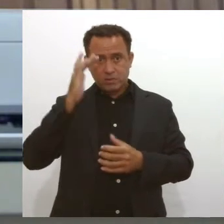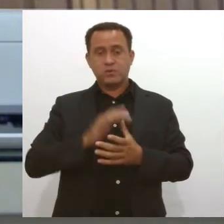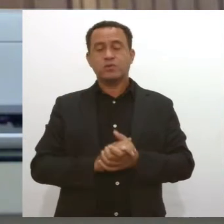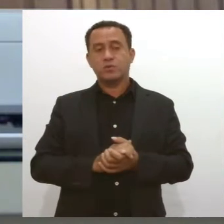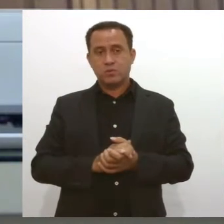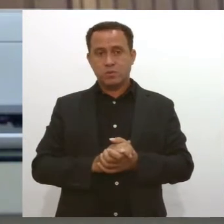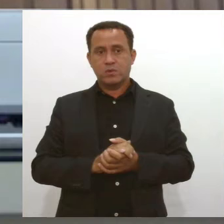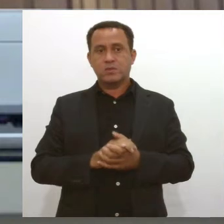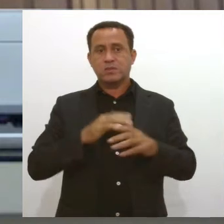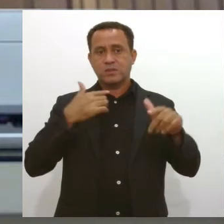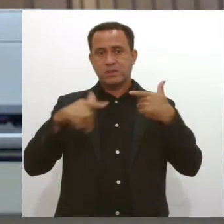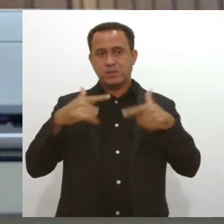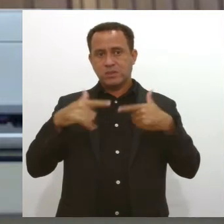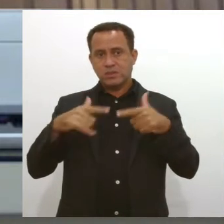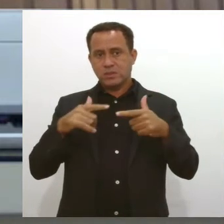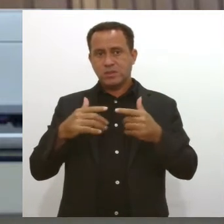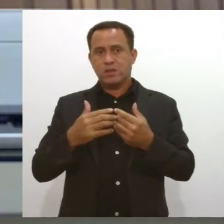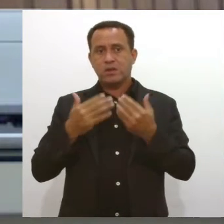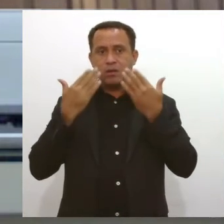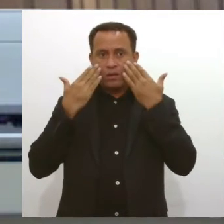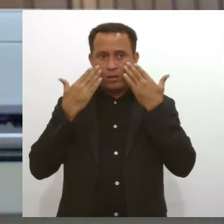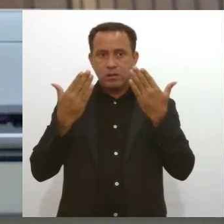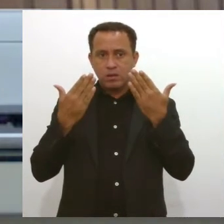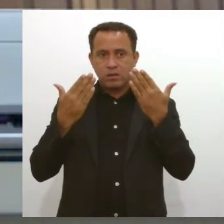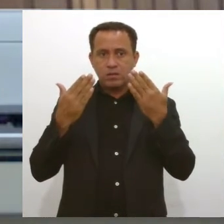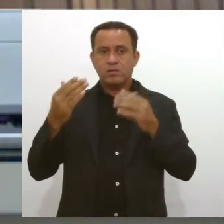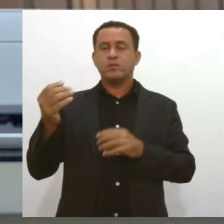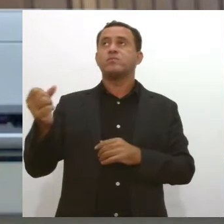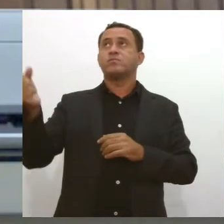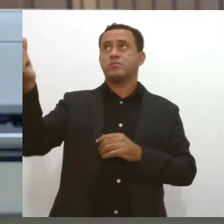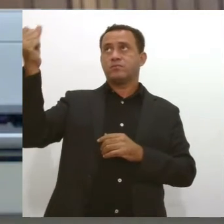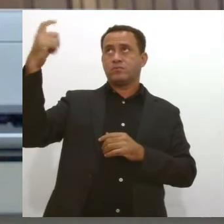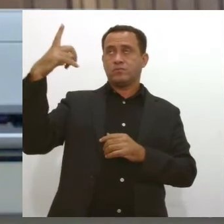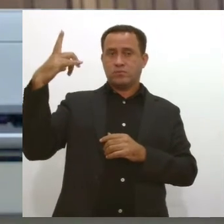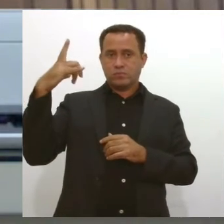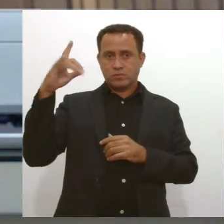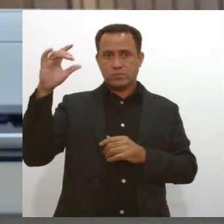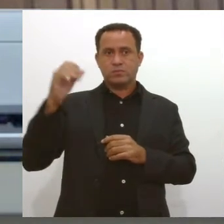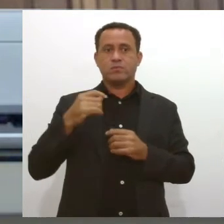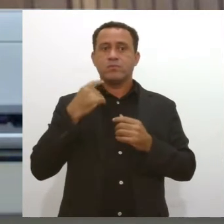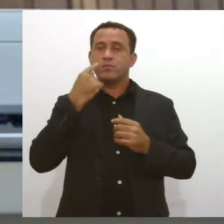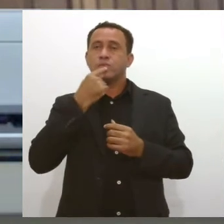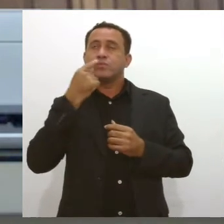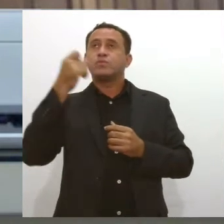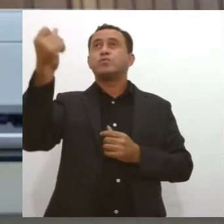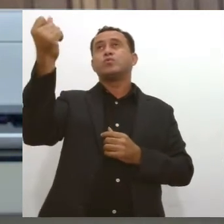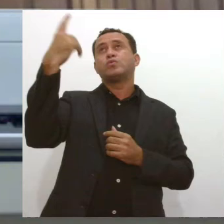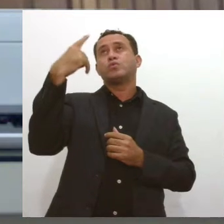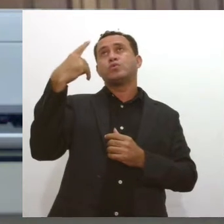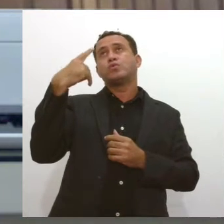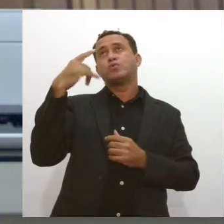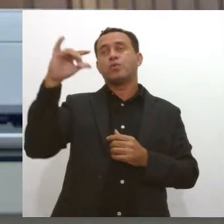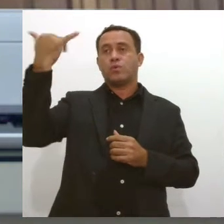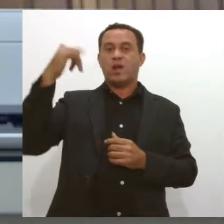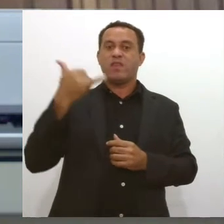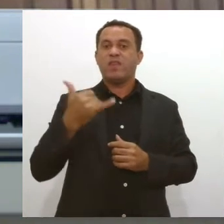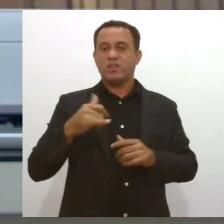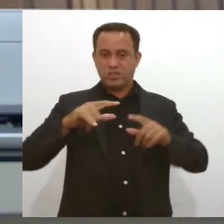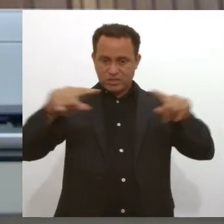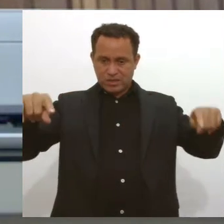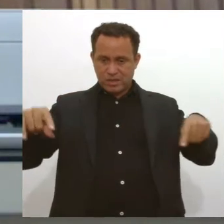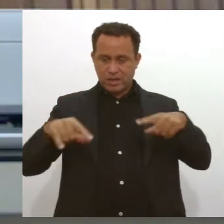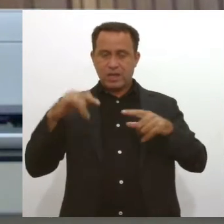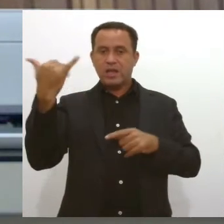em trabalhos com a exposição de energia solar alta, com os lábios expostos à energia solar, Então,